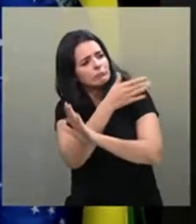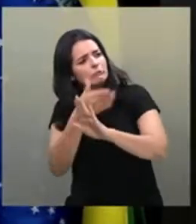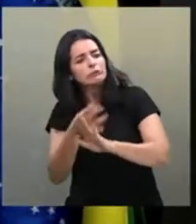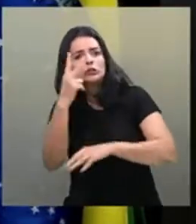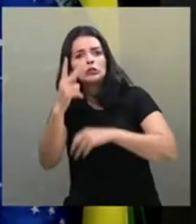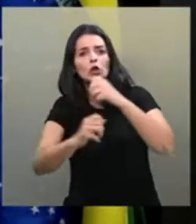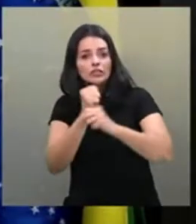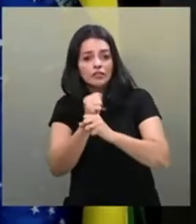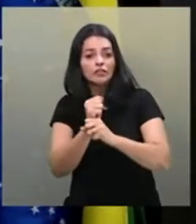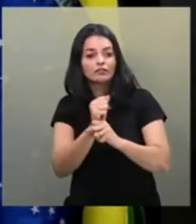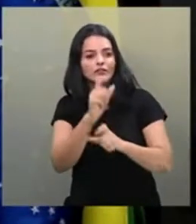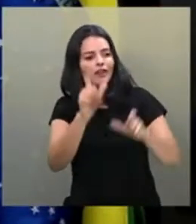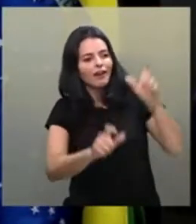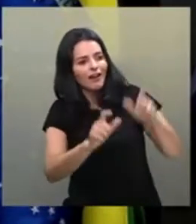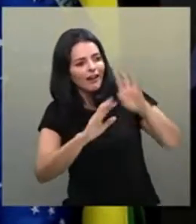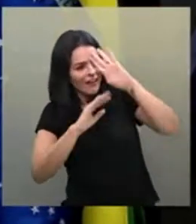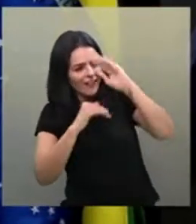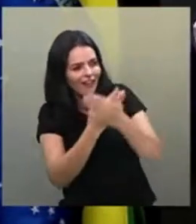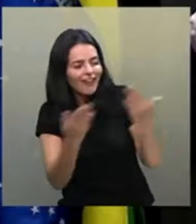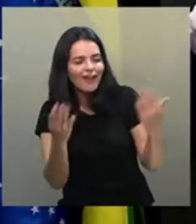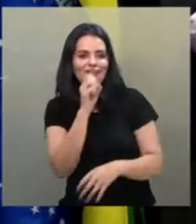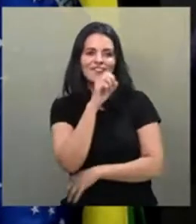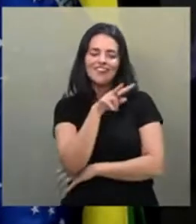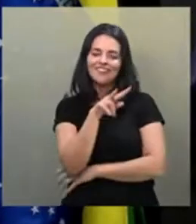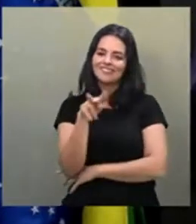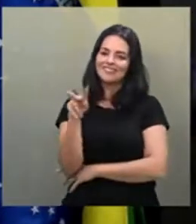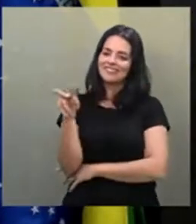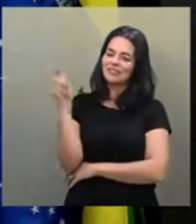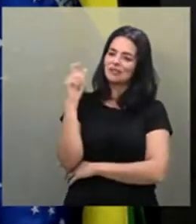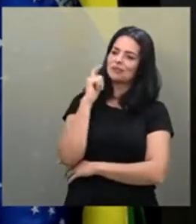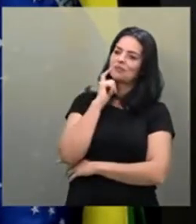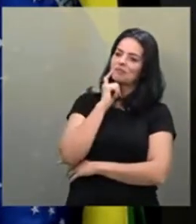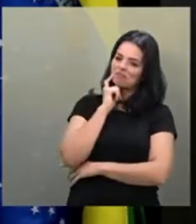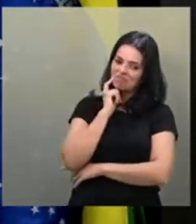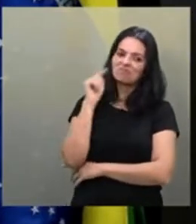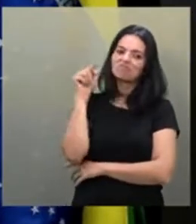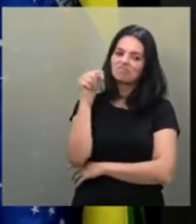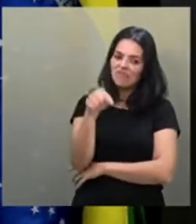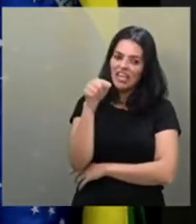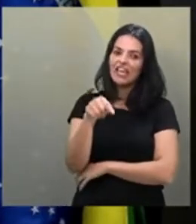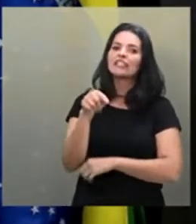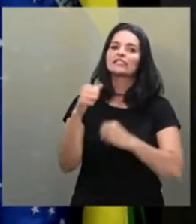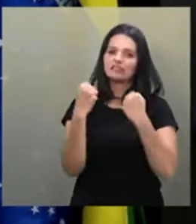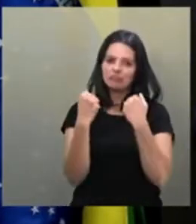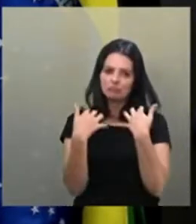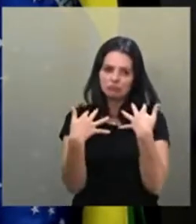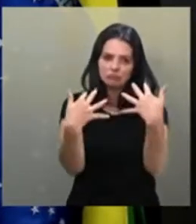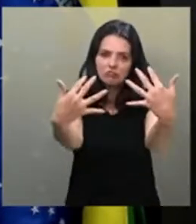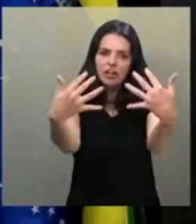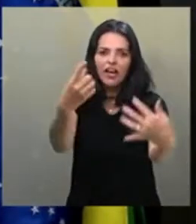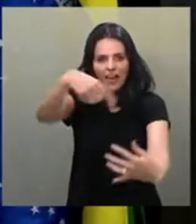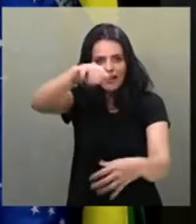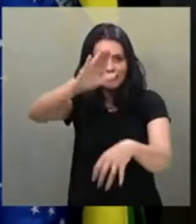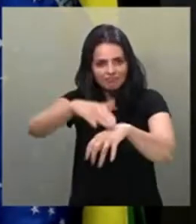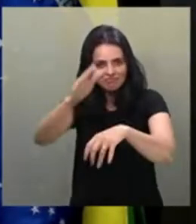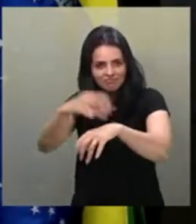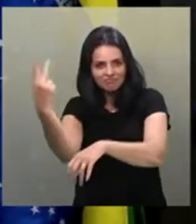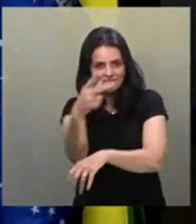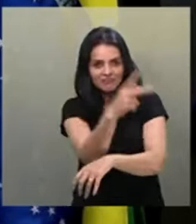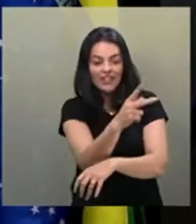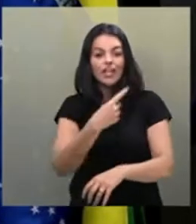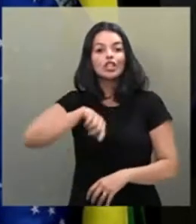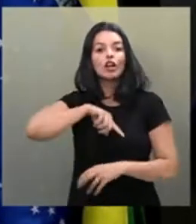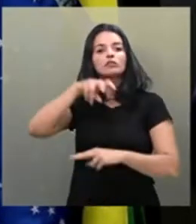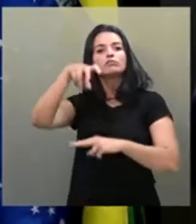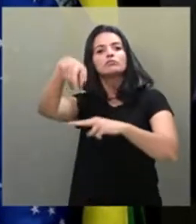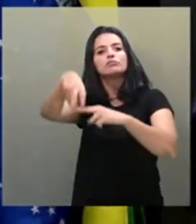representamos. Hoje eu estava vendo vocês sentadas aqui, eu falei, essa cadeira é de vocês. Nós apenas sentamos